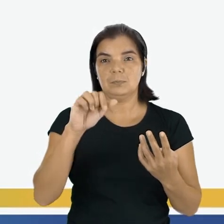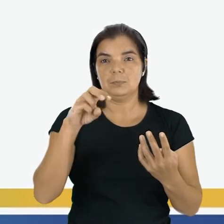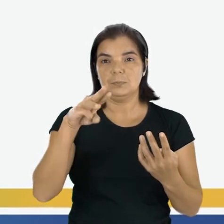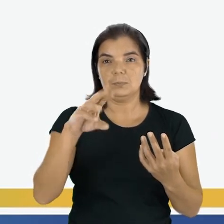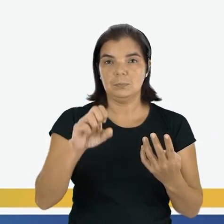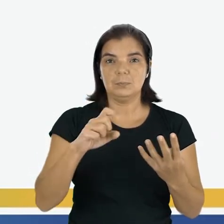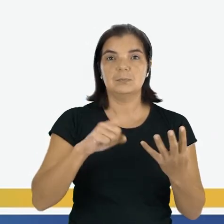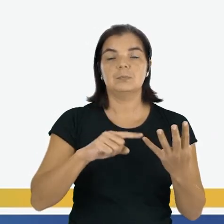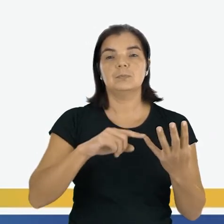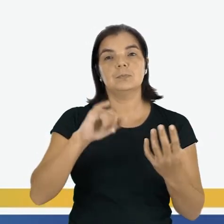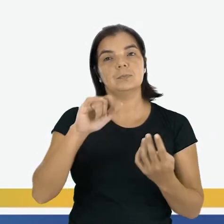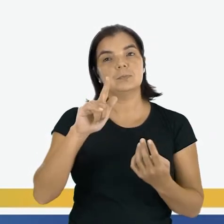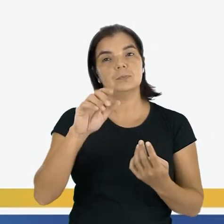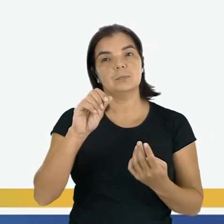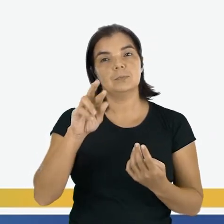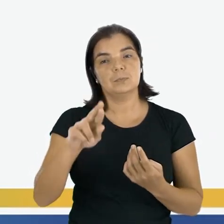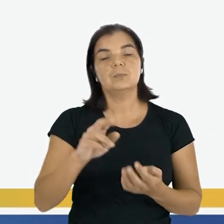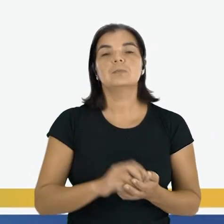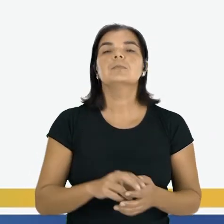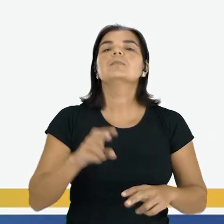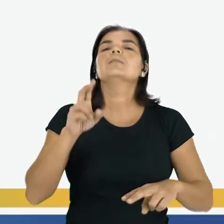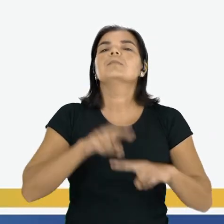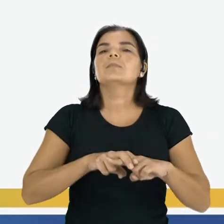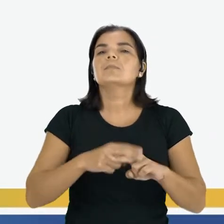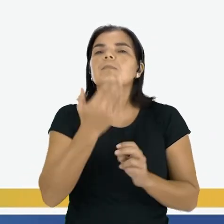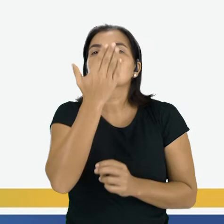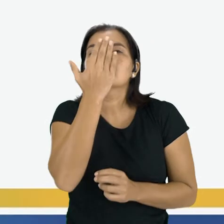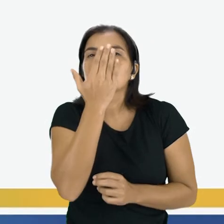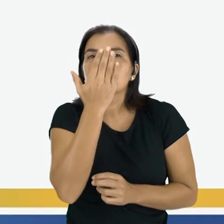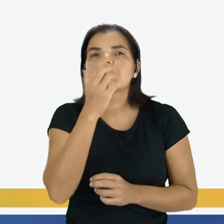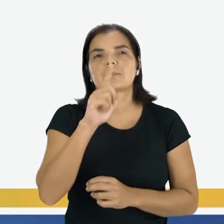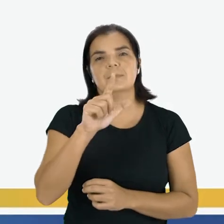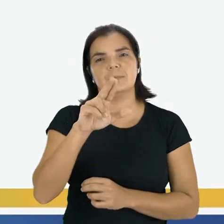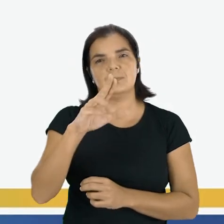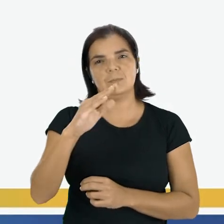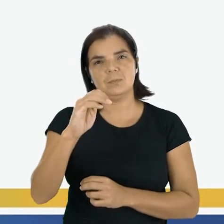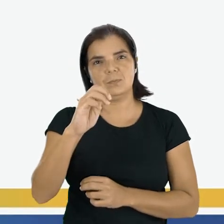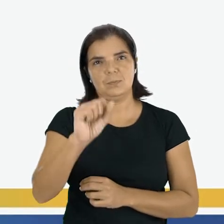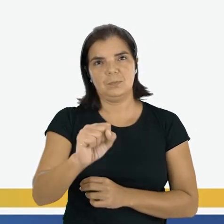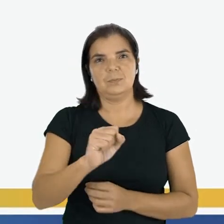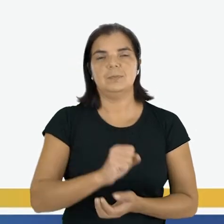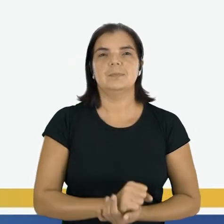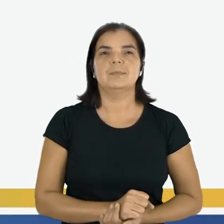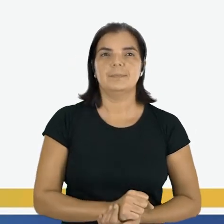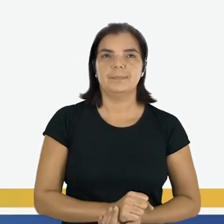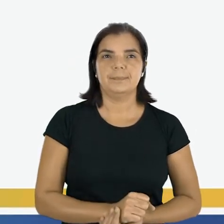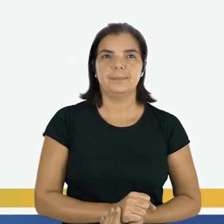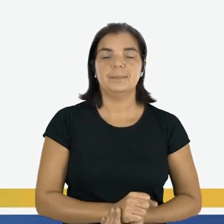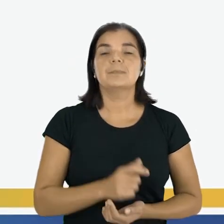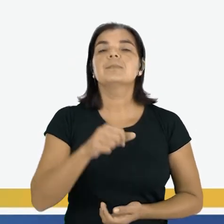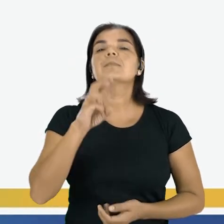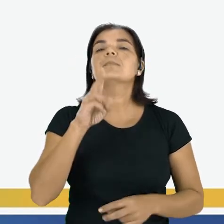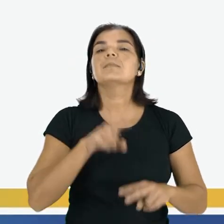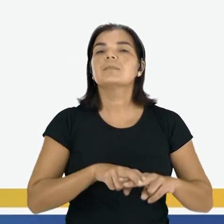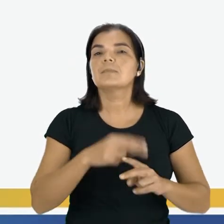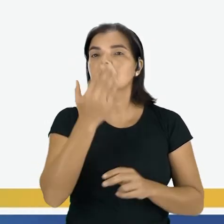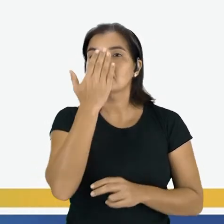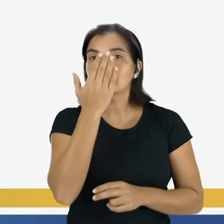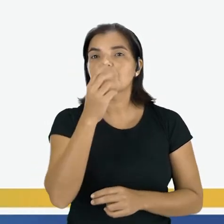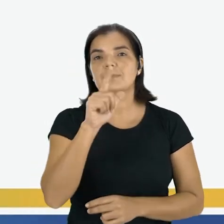Quem senta à frente de Lucas? Você conseguiu já encontrar o Lucas? Quem senta à frente de Lucas?